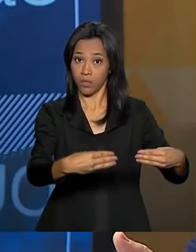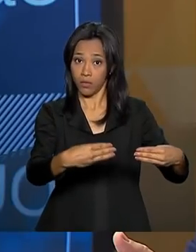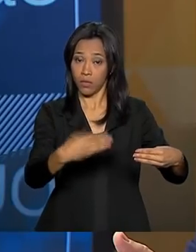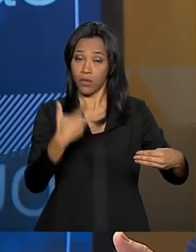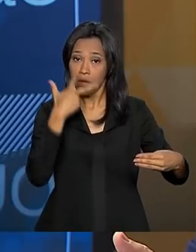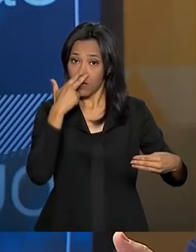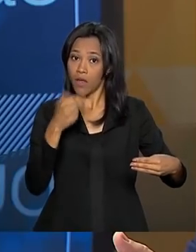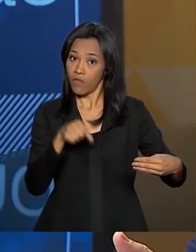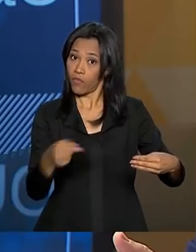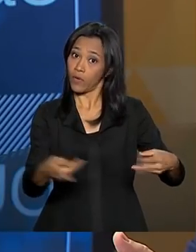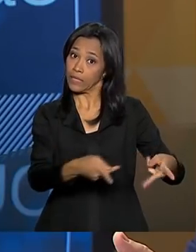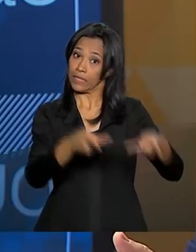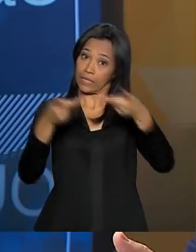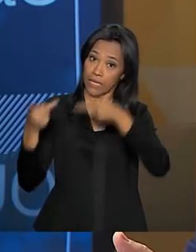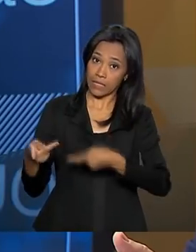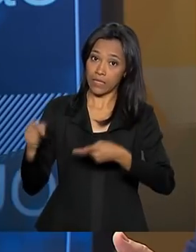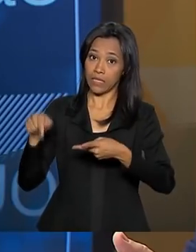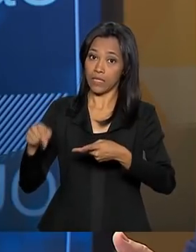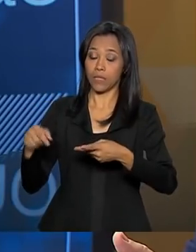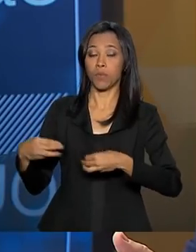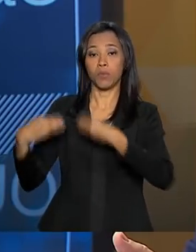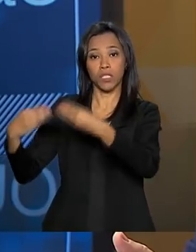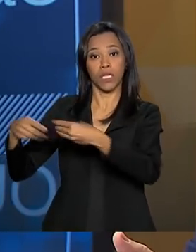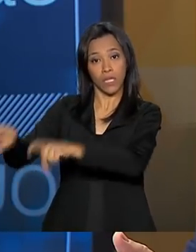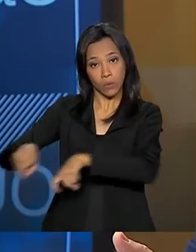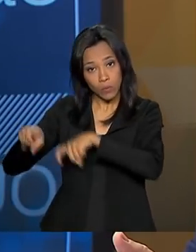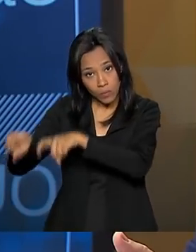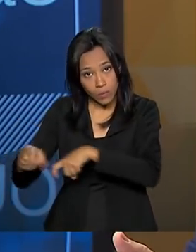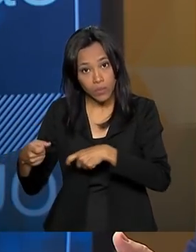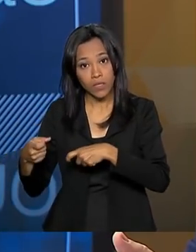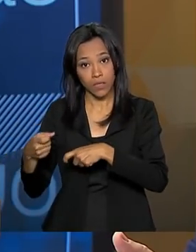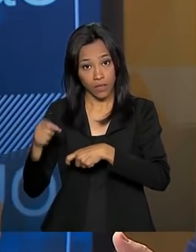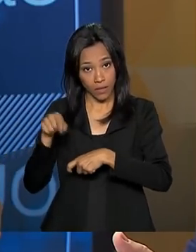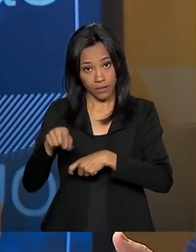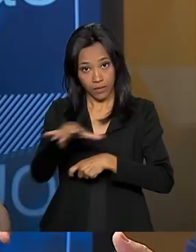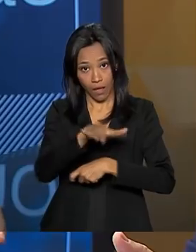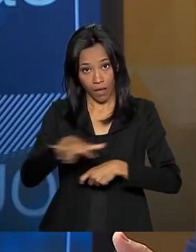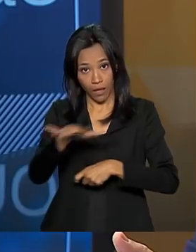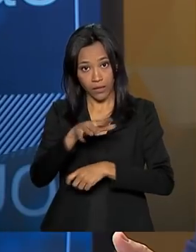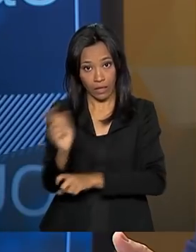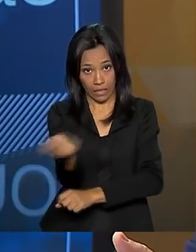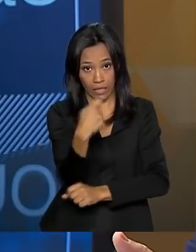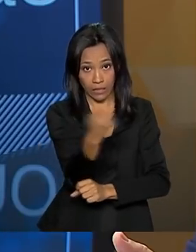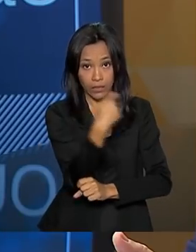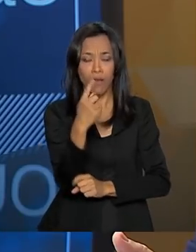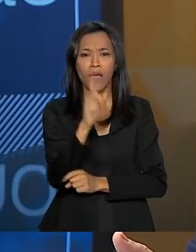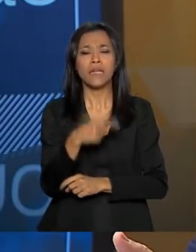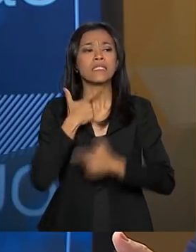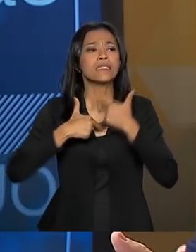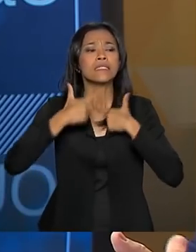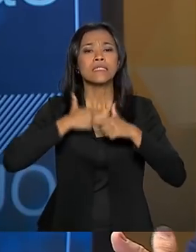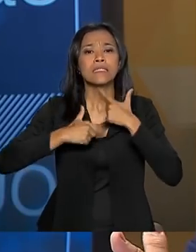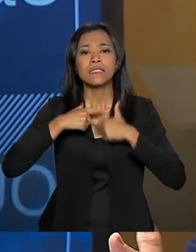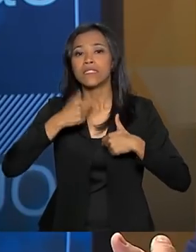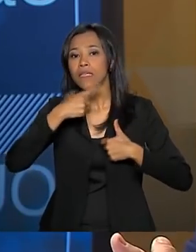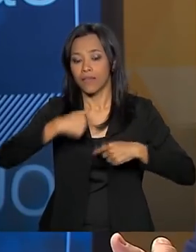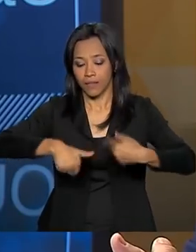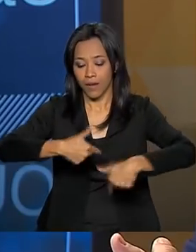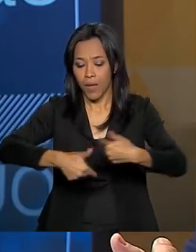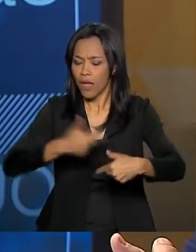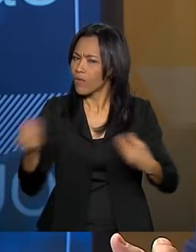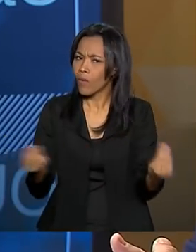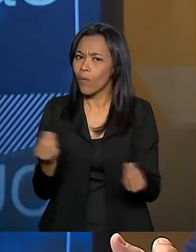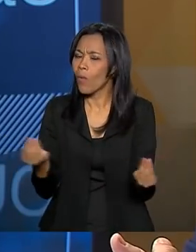trazida para o Ministério da Agricultura, Pecuária e Abastecimento. Era um anseio dos próprios produtores. Como é que está a questão da